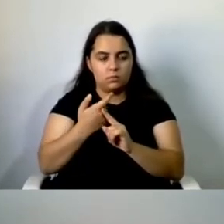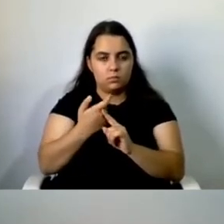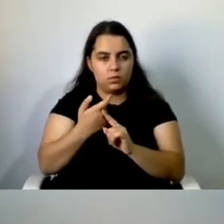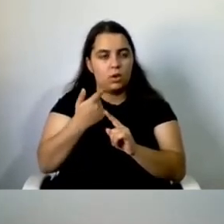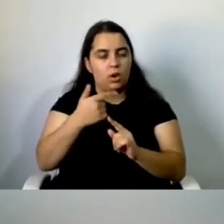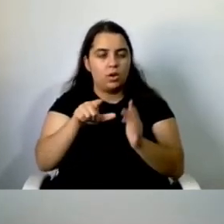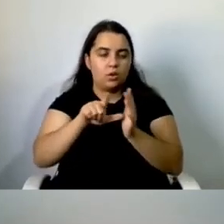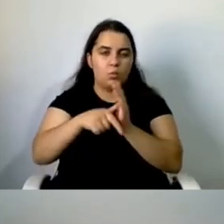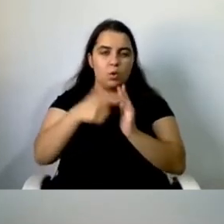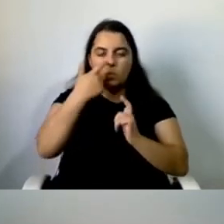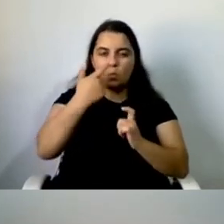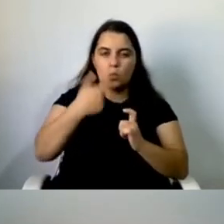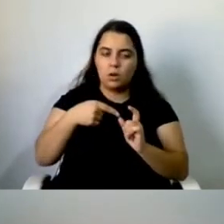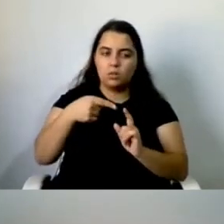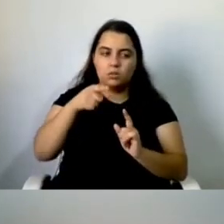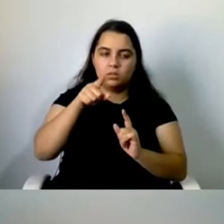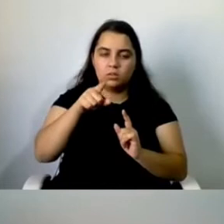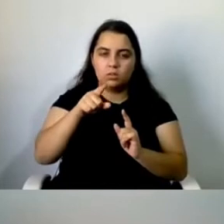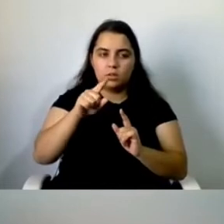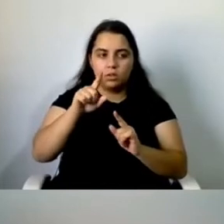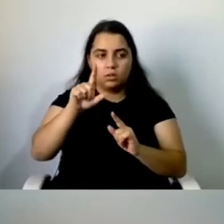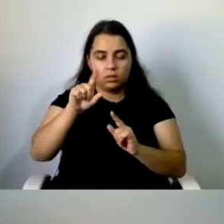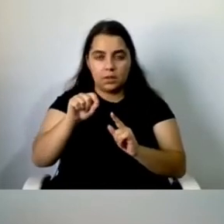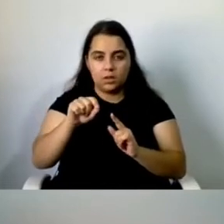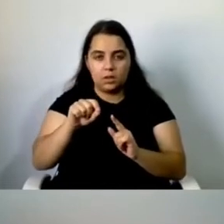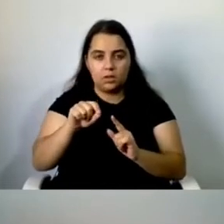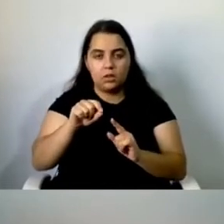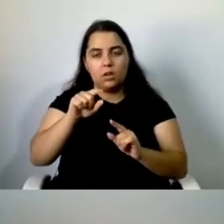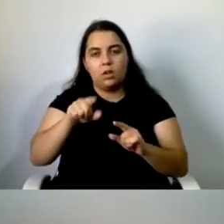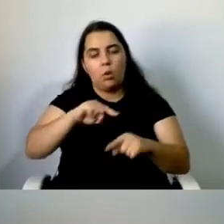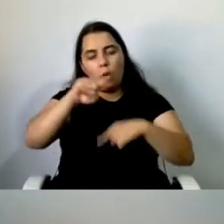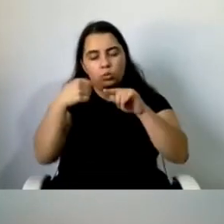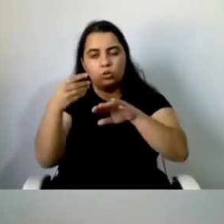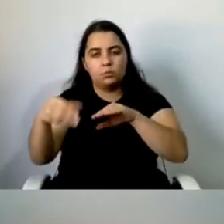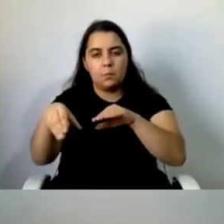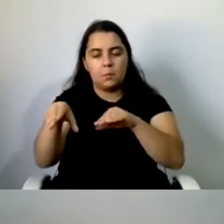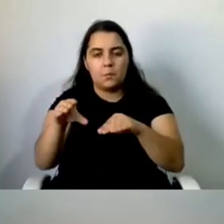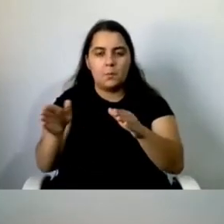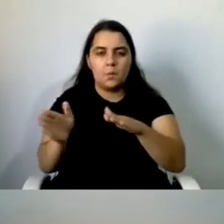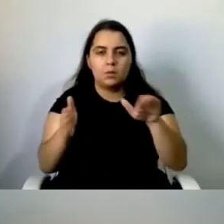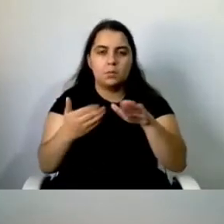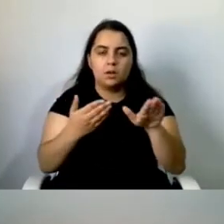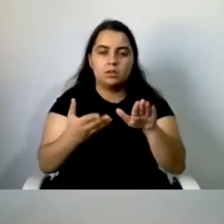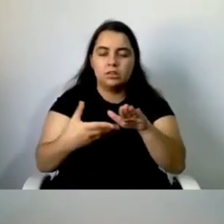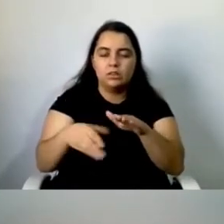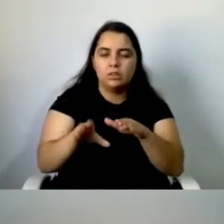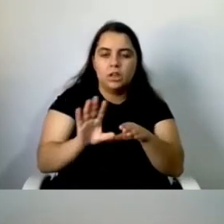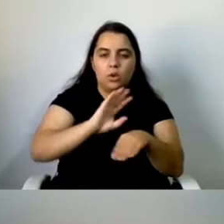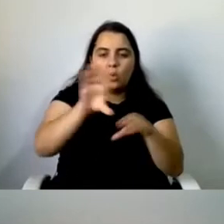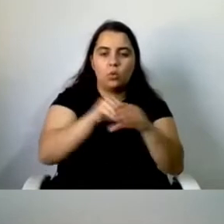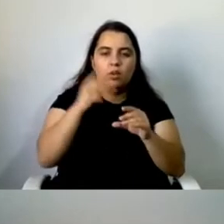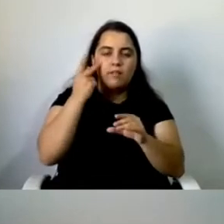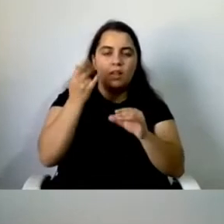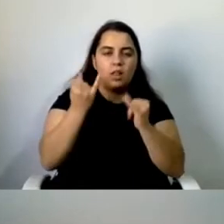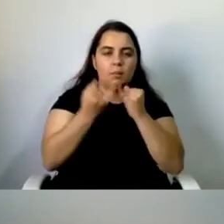uma, é apenas uma das muitas partes que constituem a vida independente. E isto porquê?